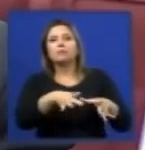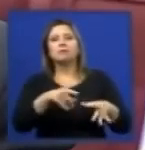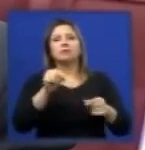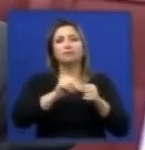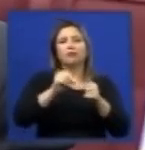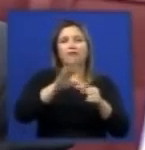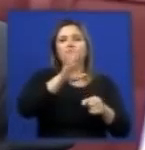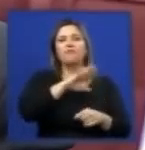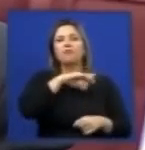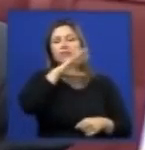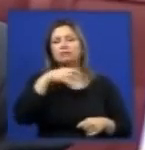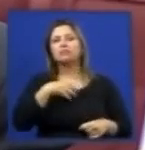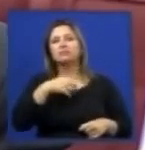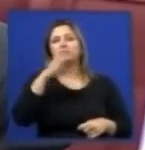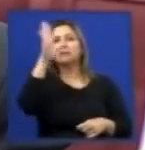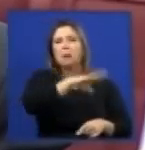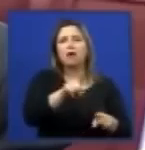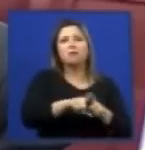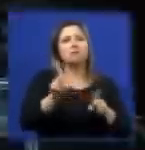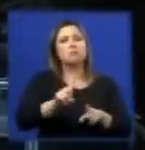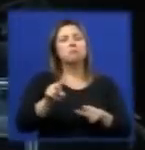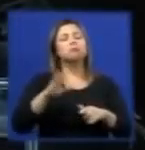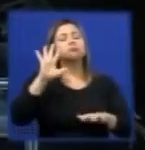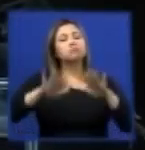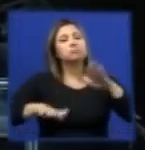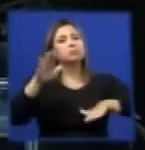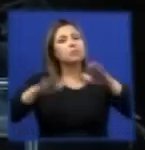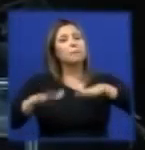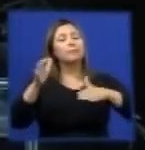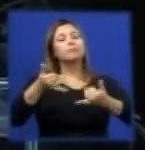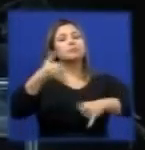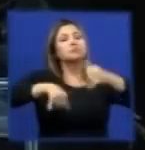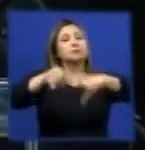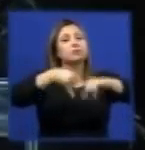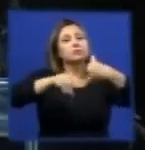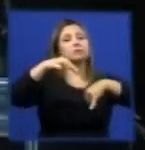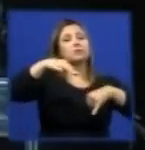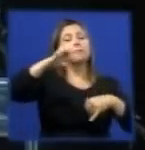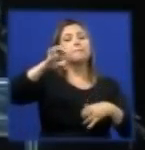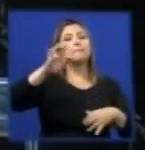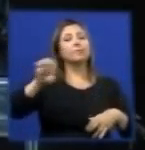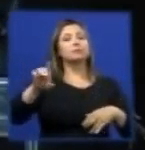mal. Depende da forma com que ele está. Existem formas de metais que são estáveis.